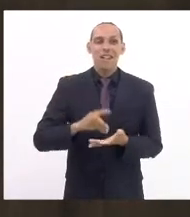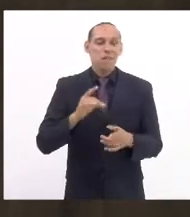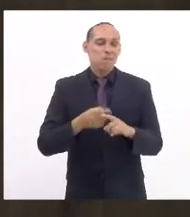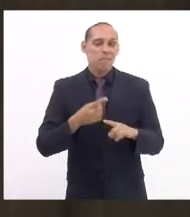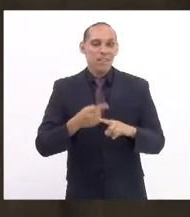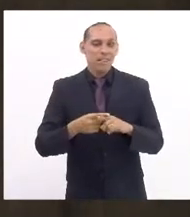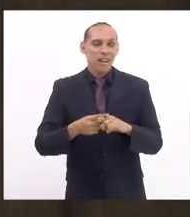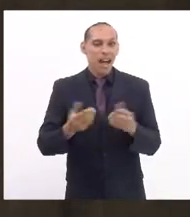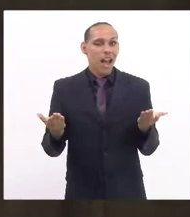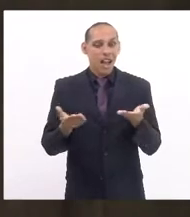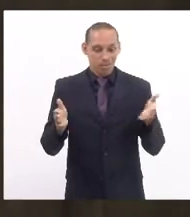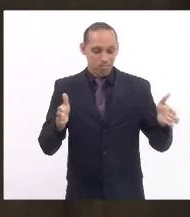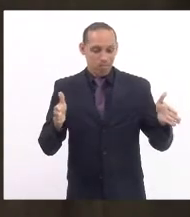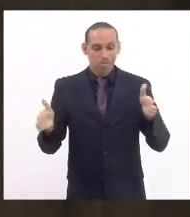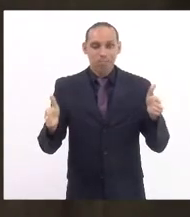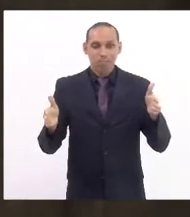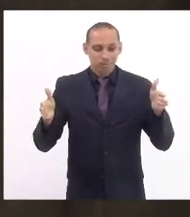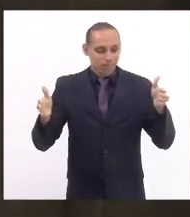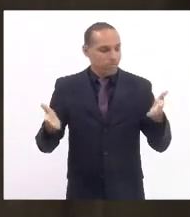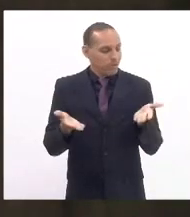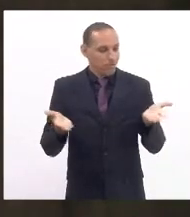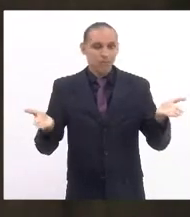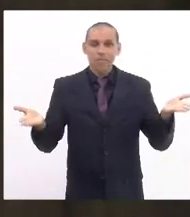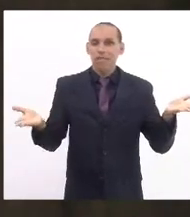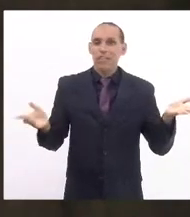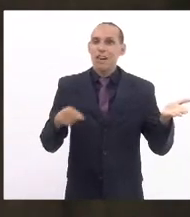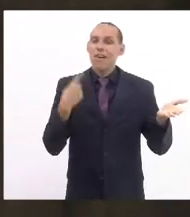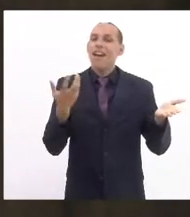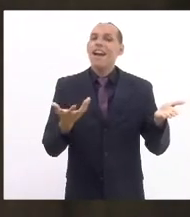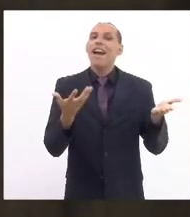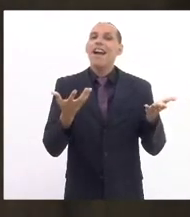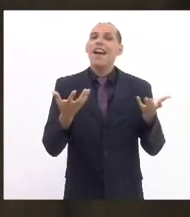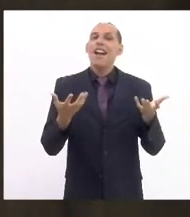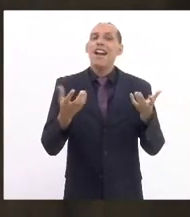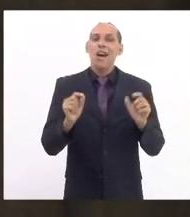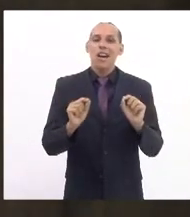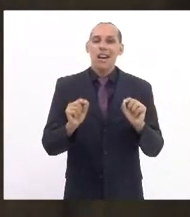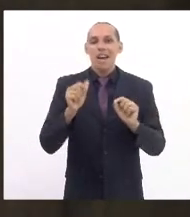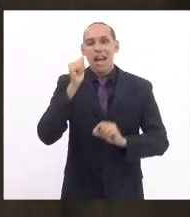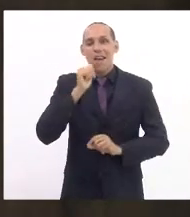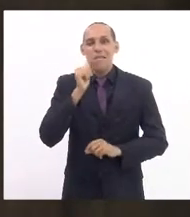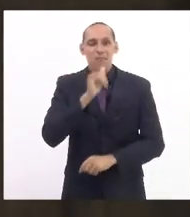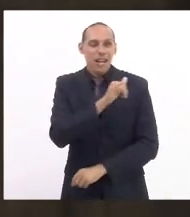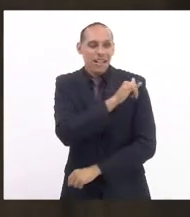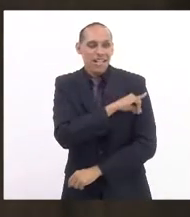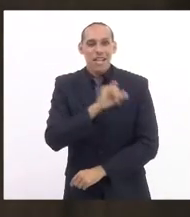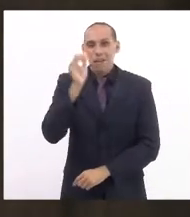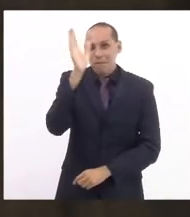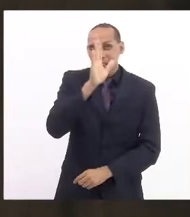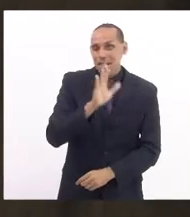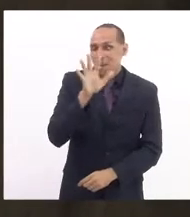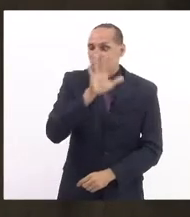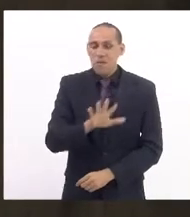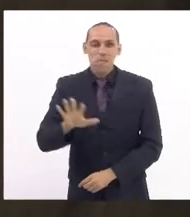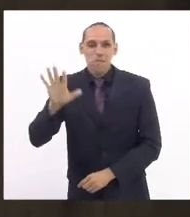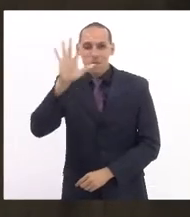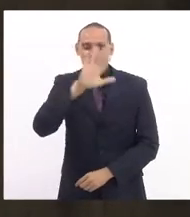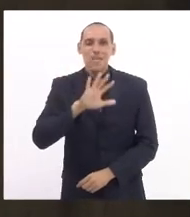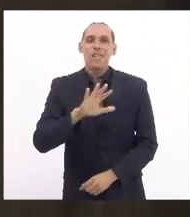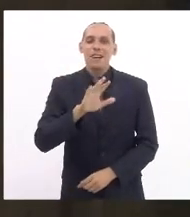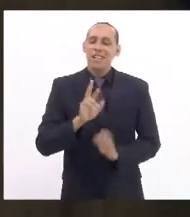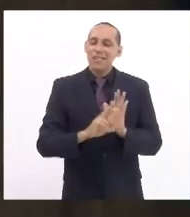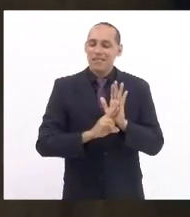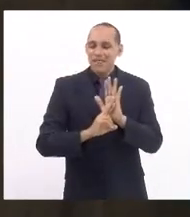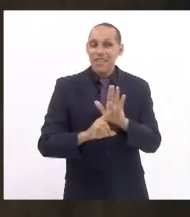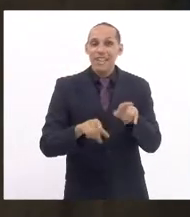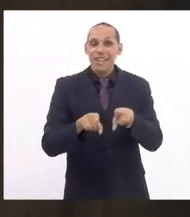espaços que nós queremos as mulheres fluminenses e as mulheres do Brasil. Agradecer também ao presidente,